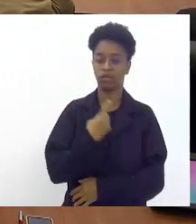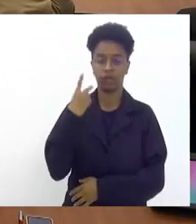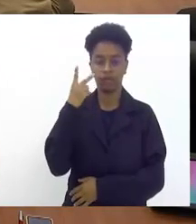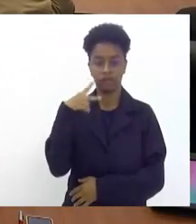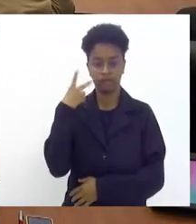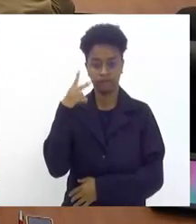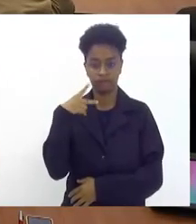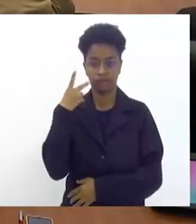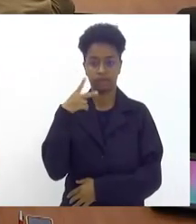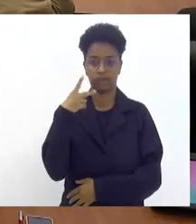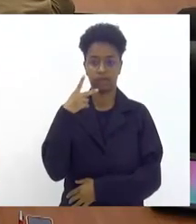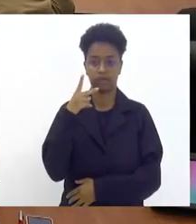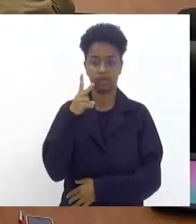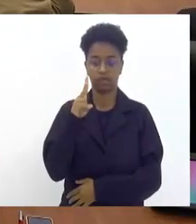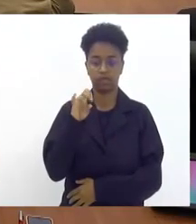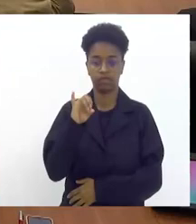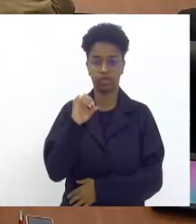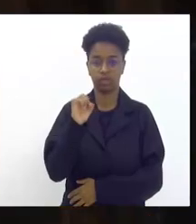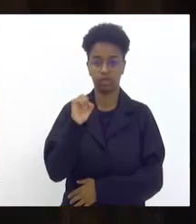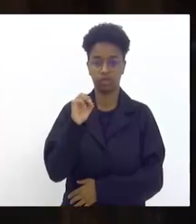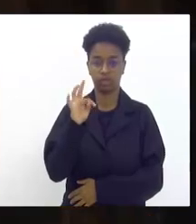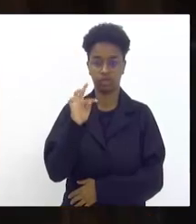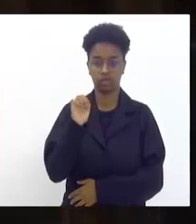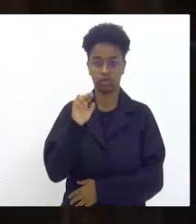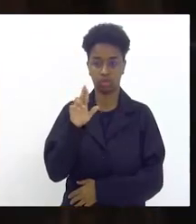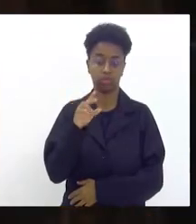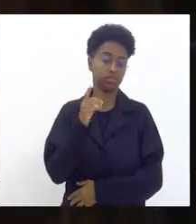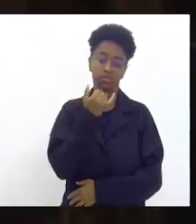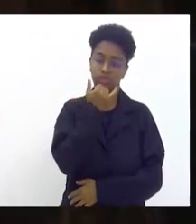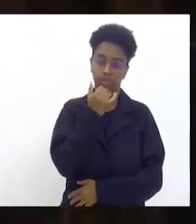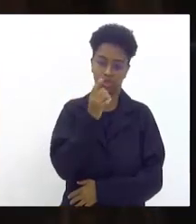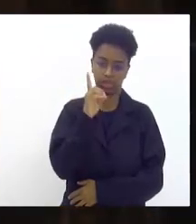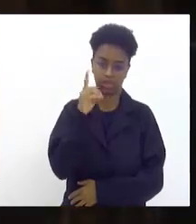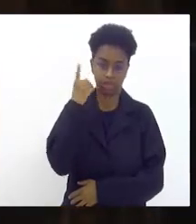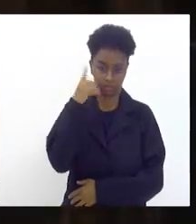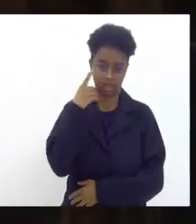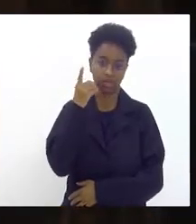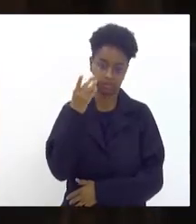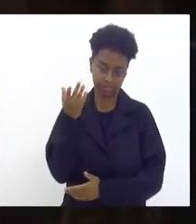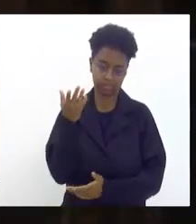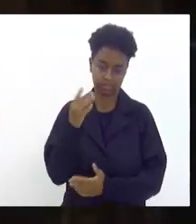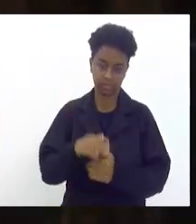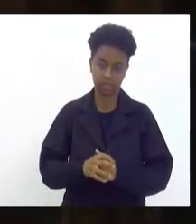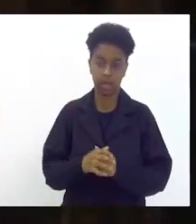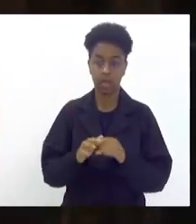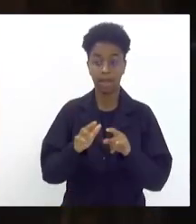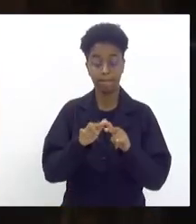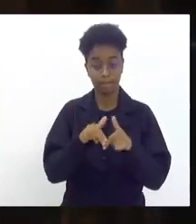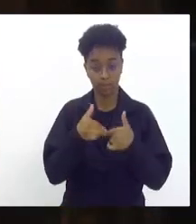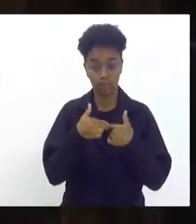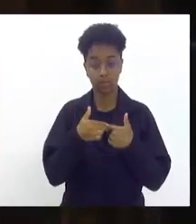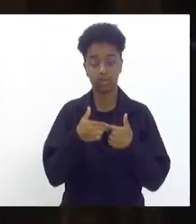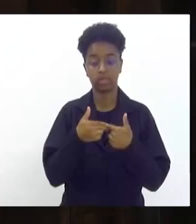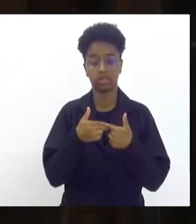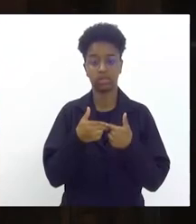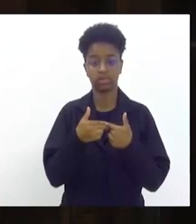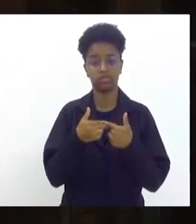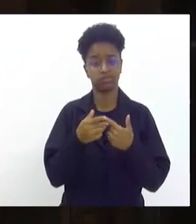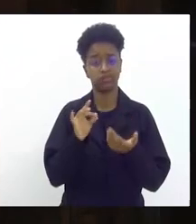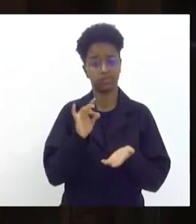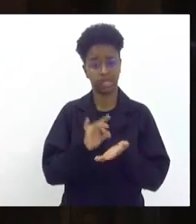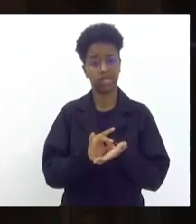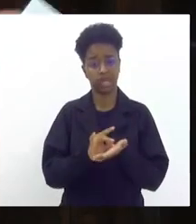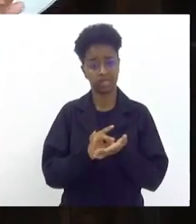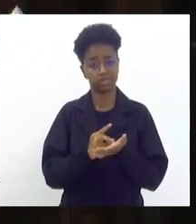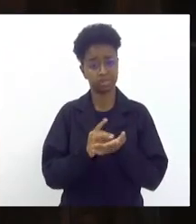Vitor Júnior deputado por esse por reconhecer realmente